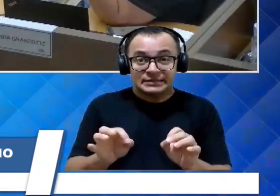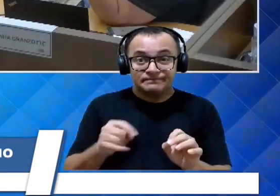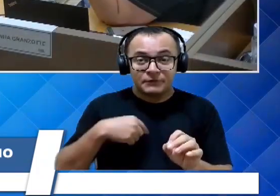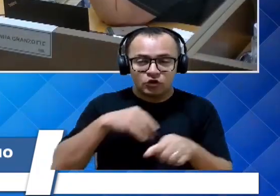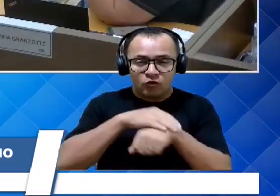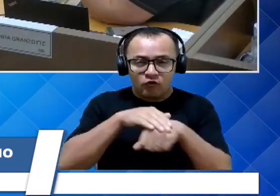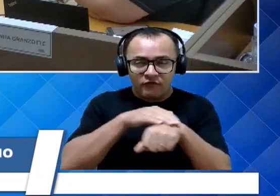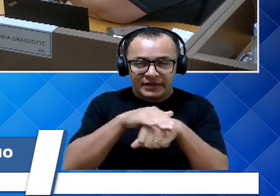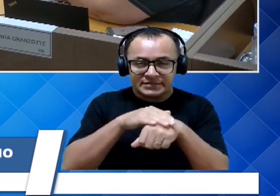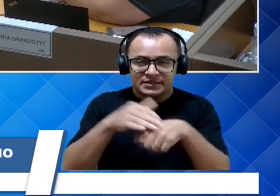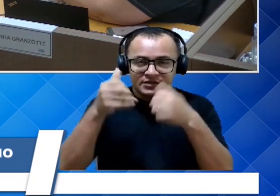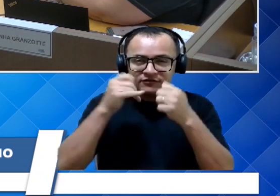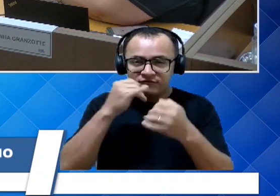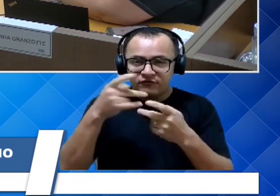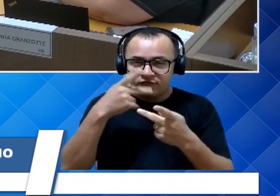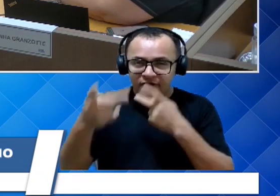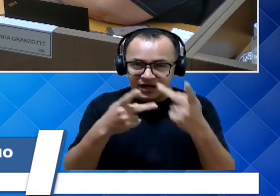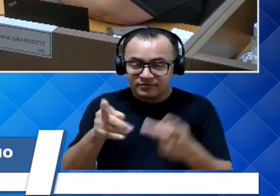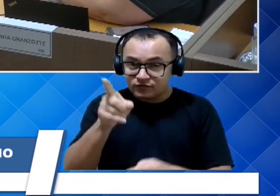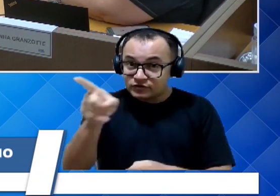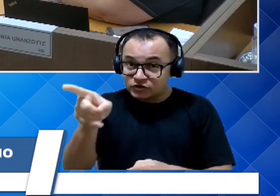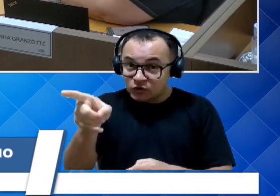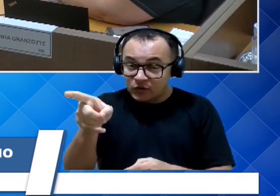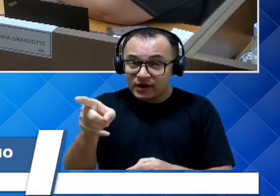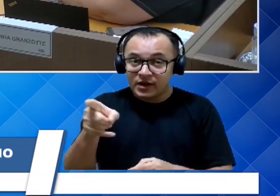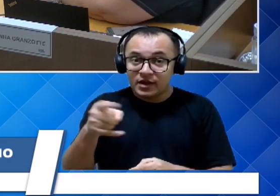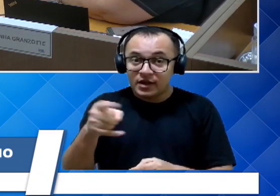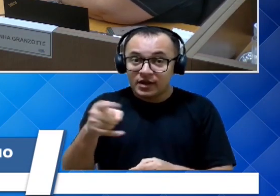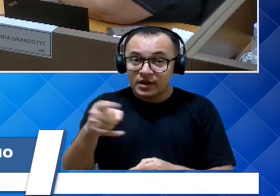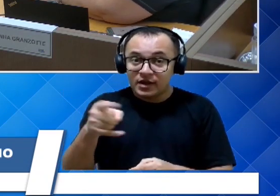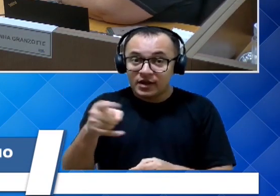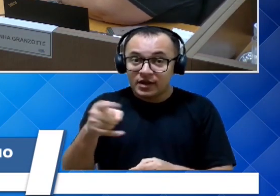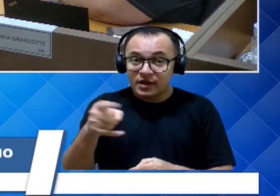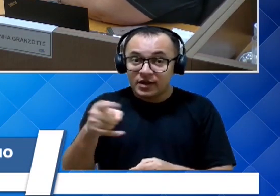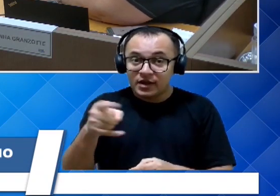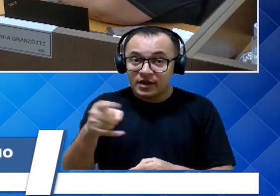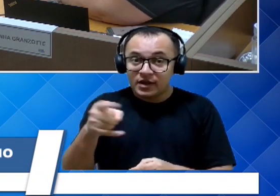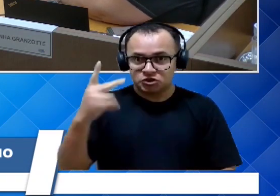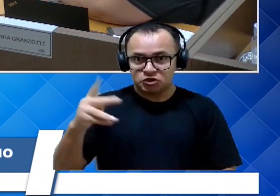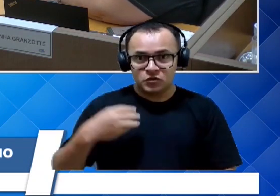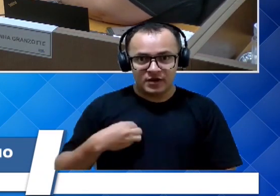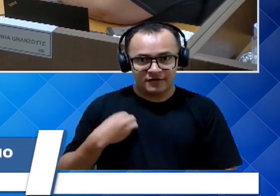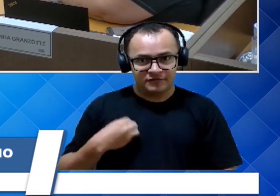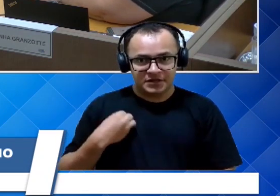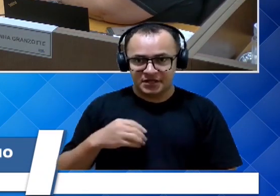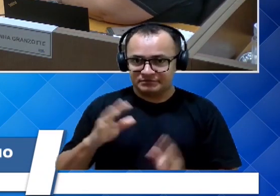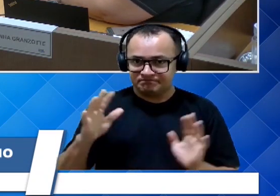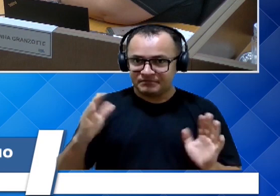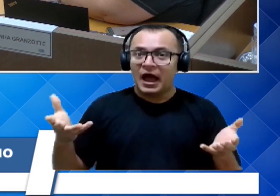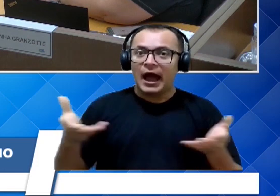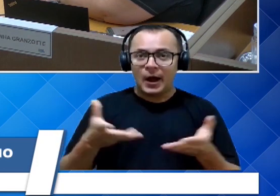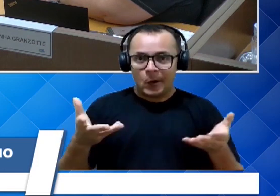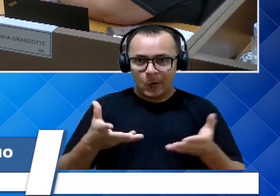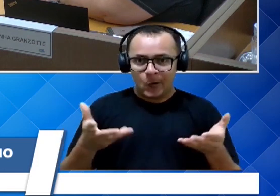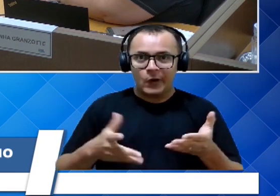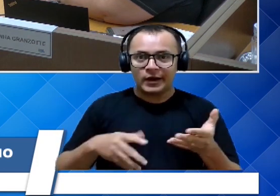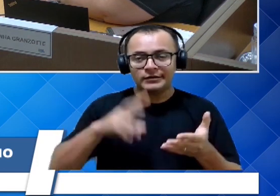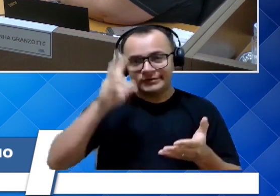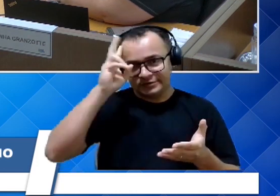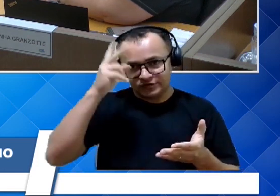né, que eu não conheço a história de vida do senhor. Fiquei sabendo agora pela biografia,